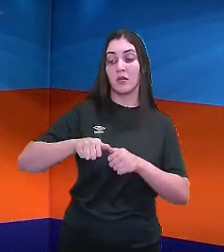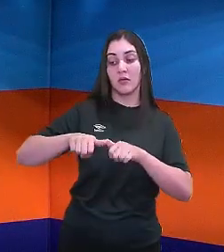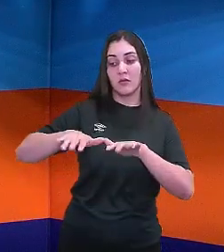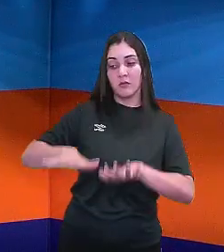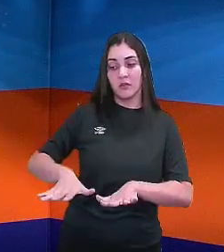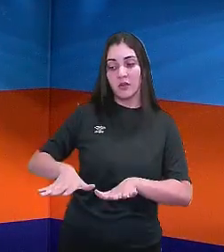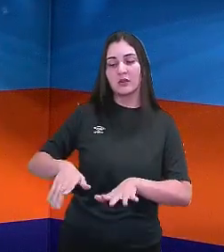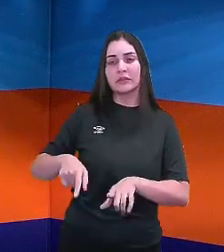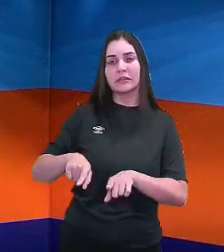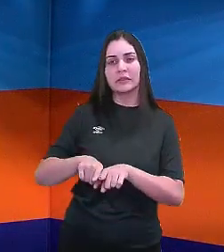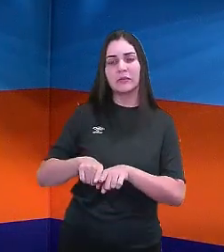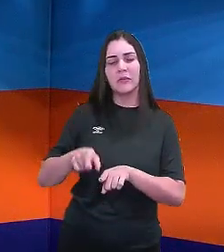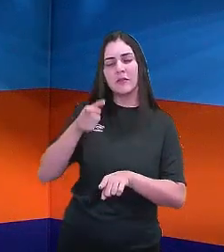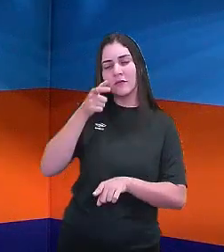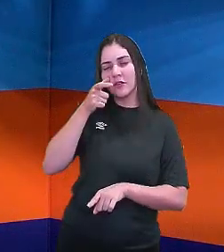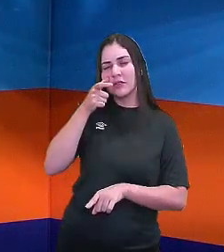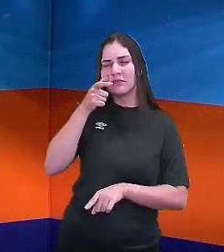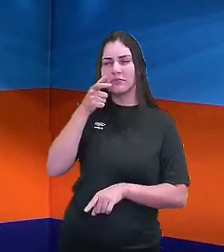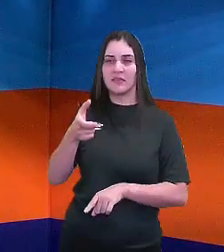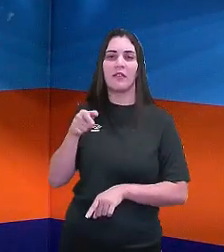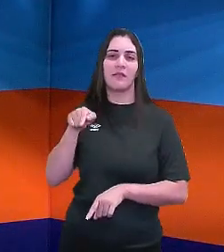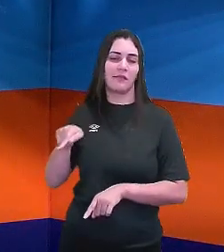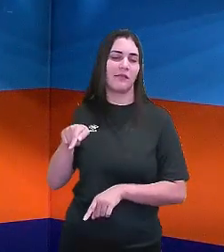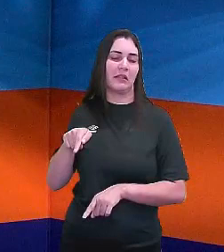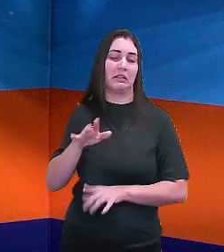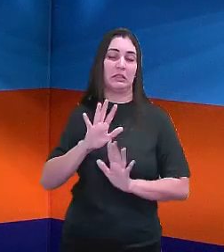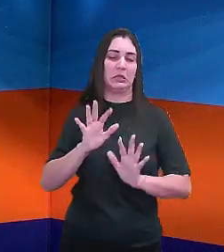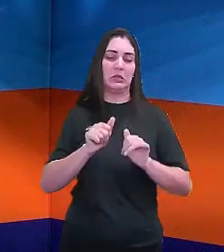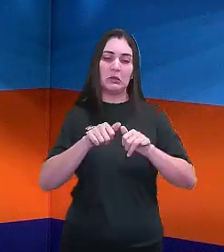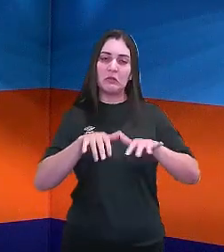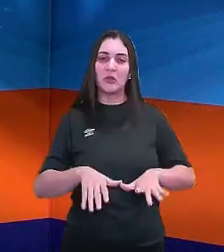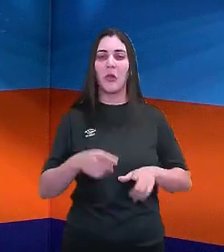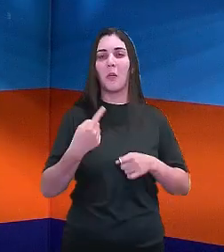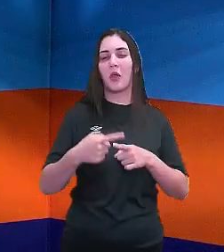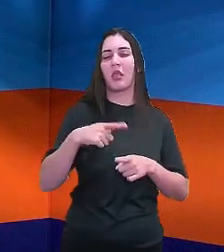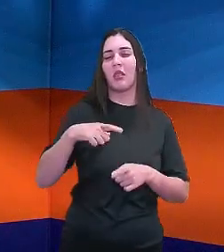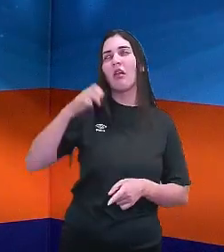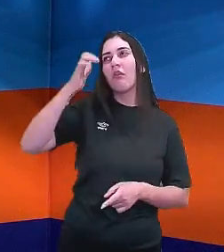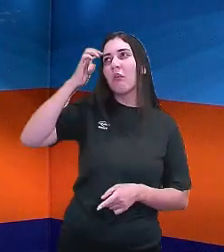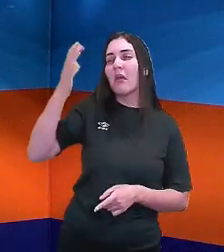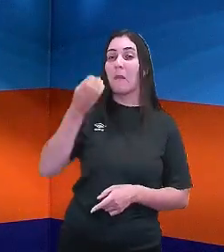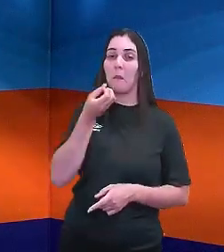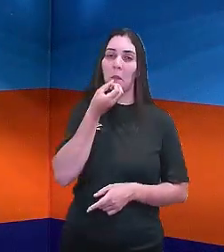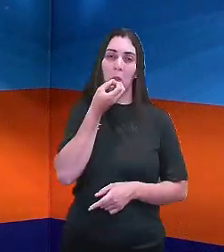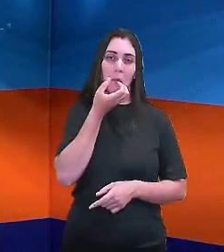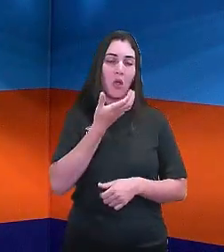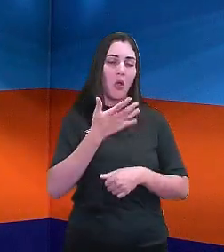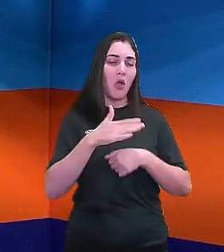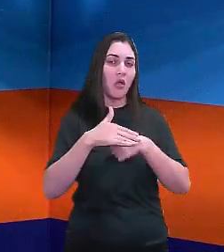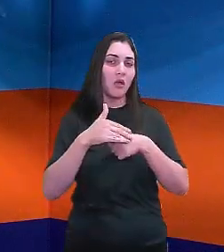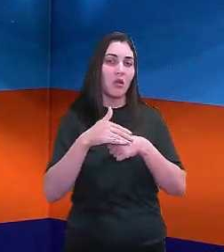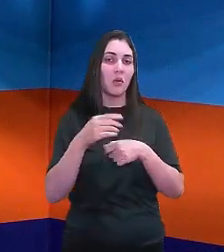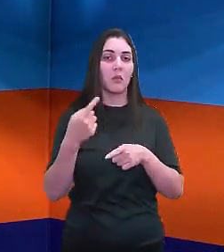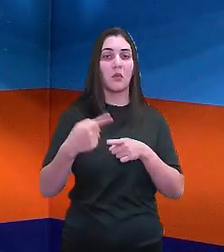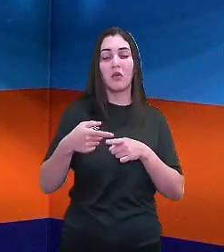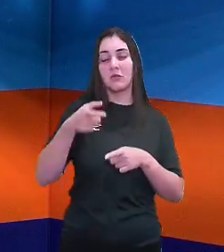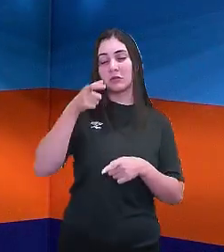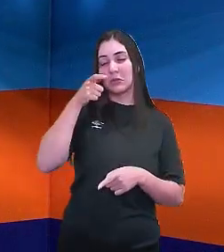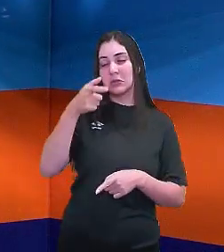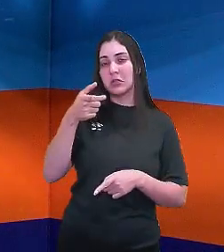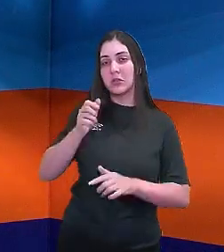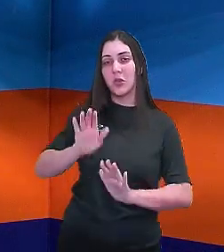interessante para ele, ele não ficou porque tinha esse pensamento bonzinho, ou porque era interessante